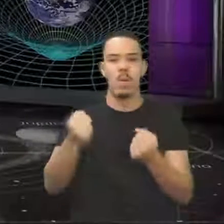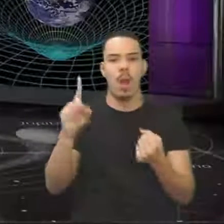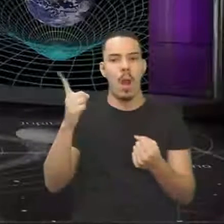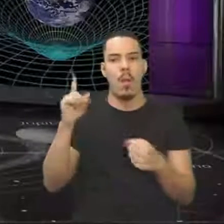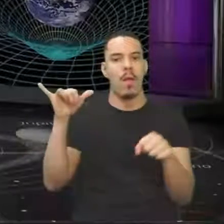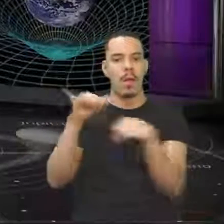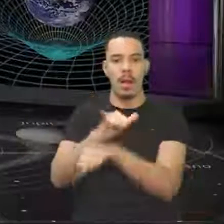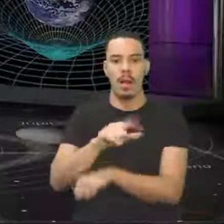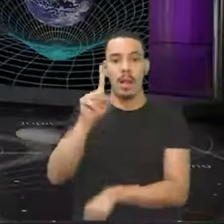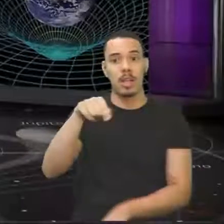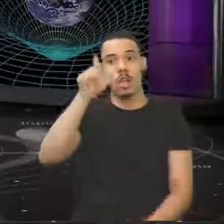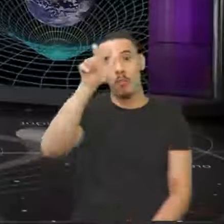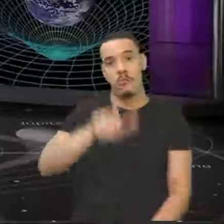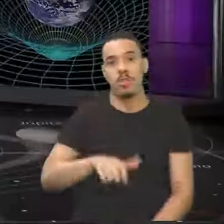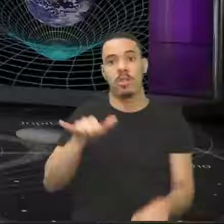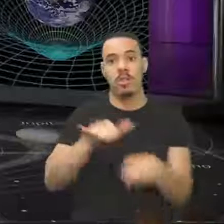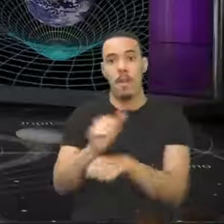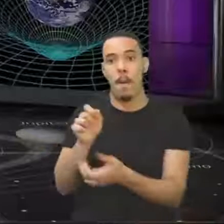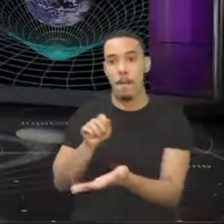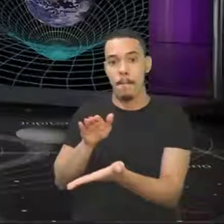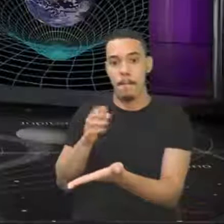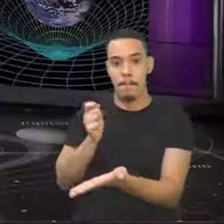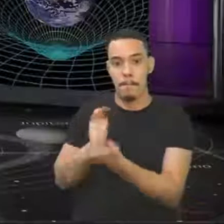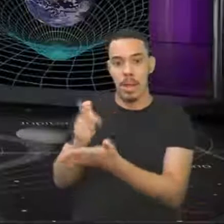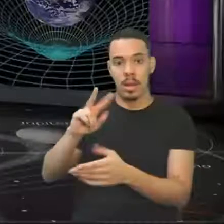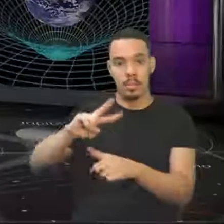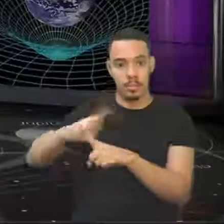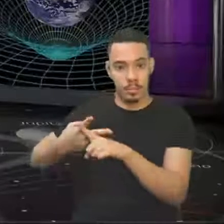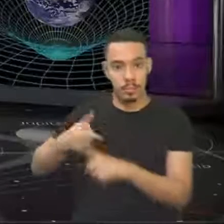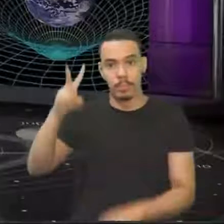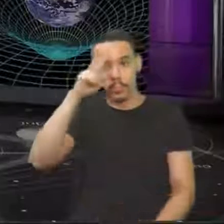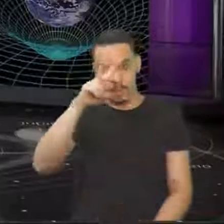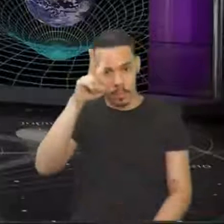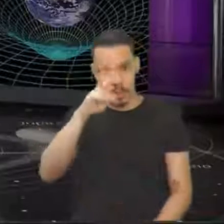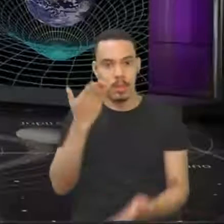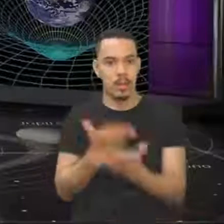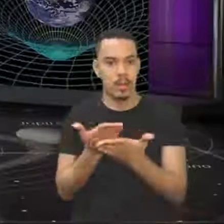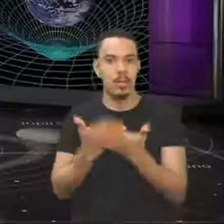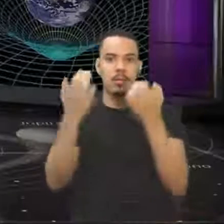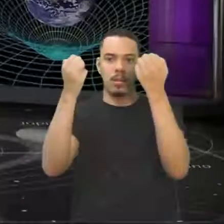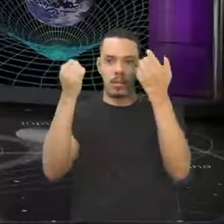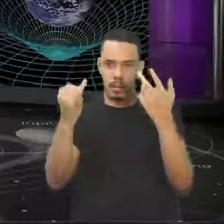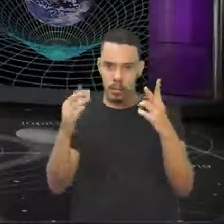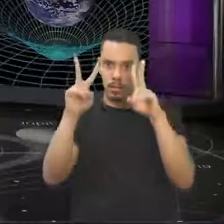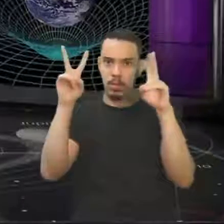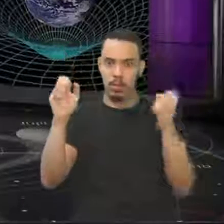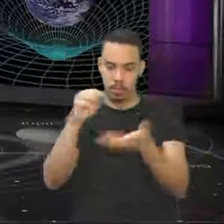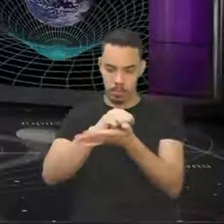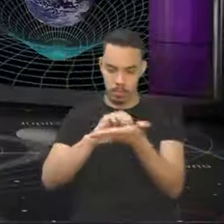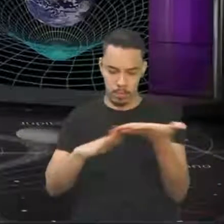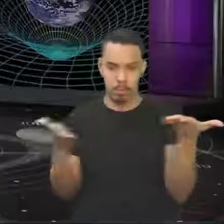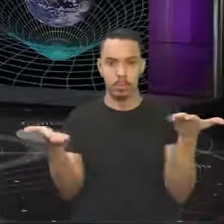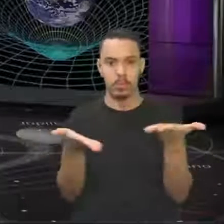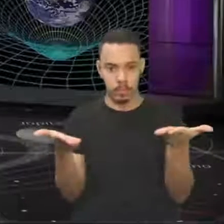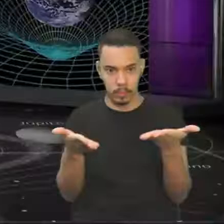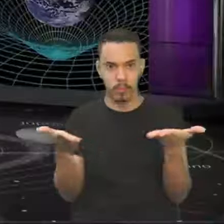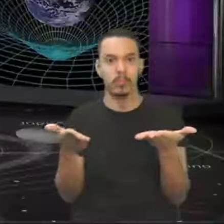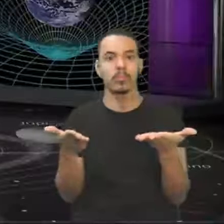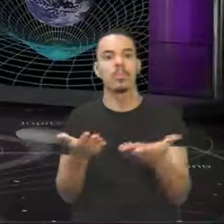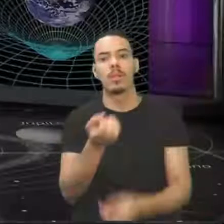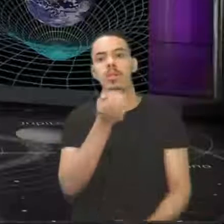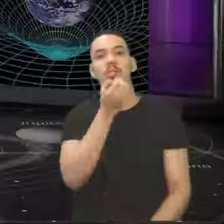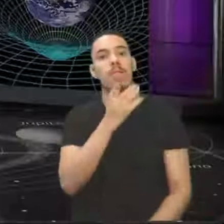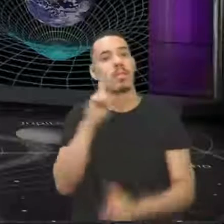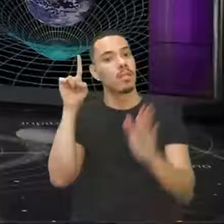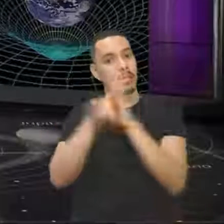enganado. O vai ser enganado é só você, ok? Então, lembrando aí que nós falamos para vocês dos exercícios de hoje. Uma boa